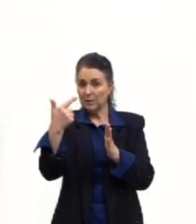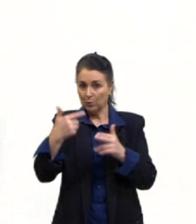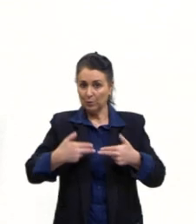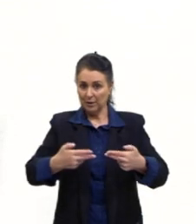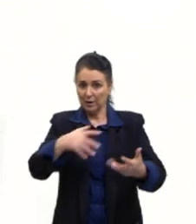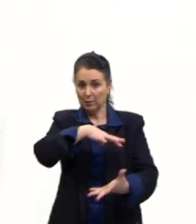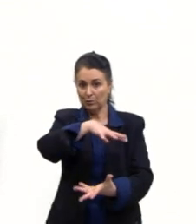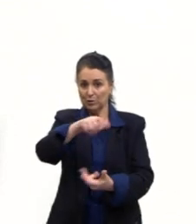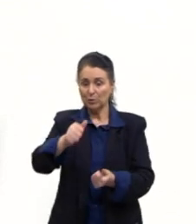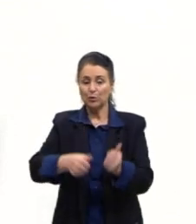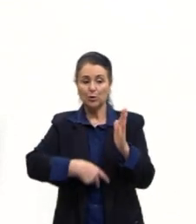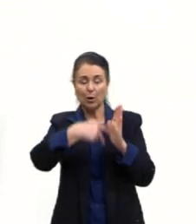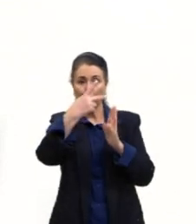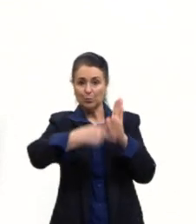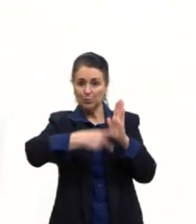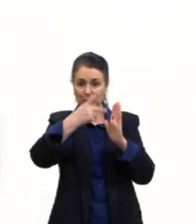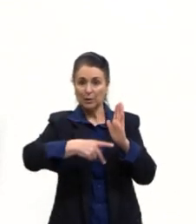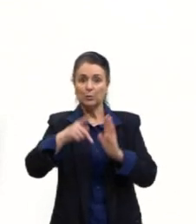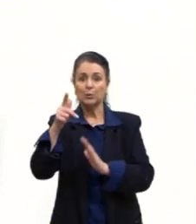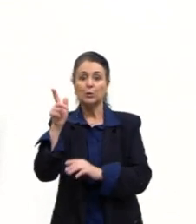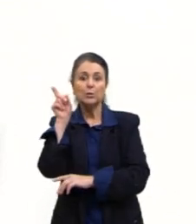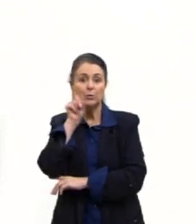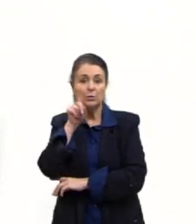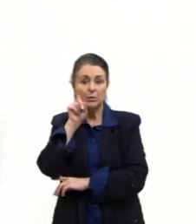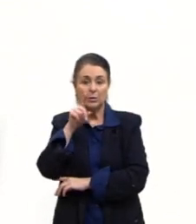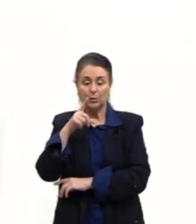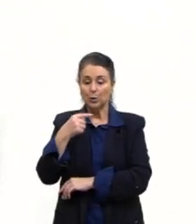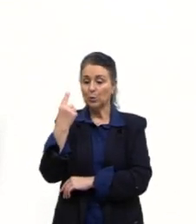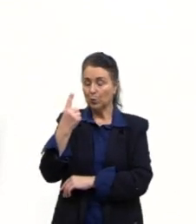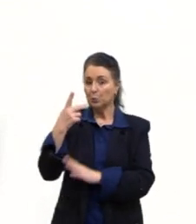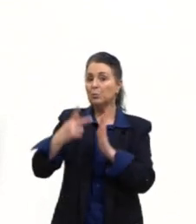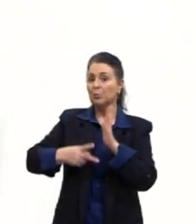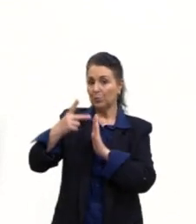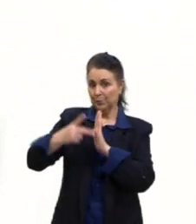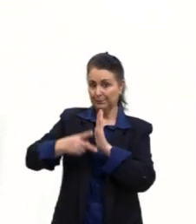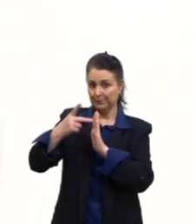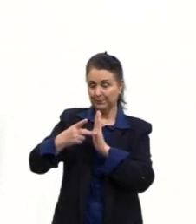dos Estados Unidos e um dos planos que ele colocou em...